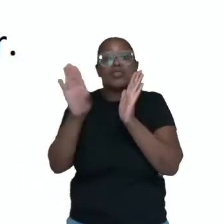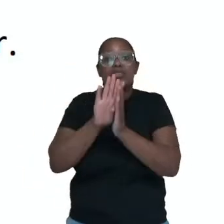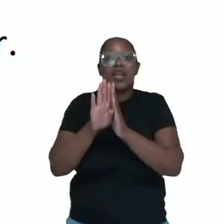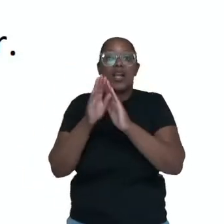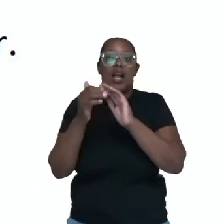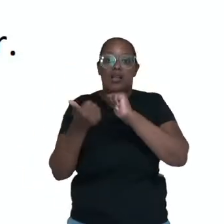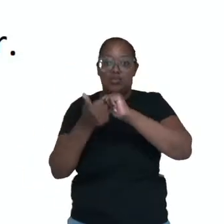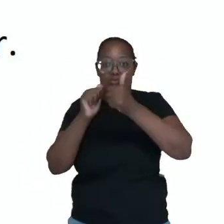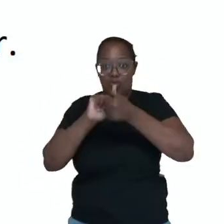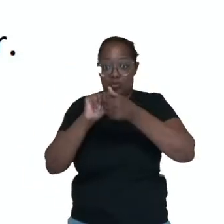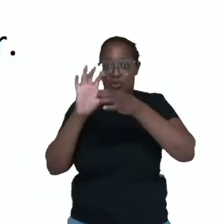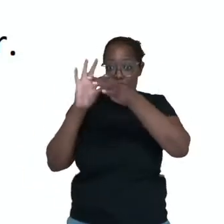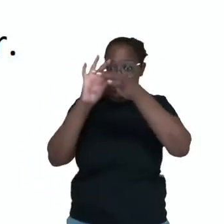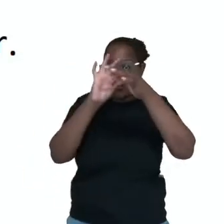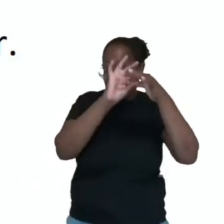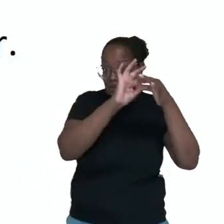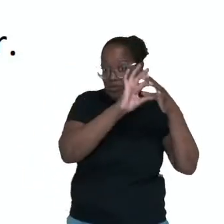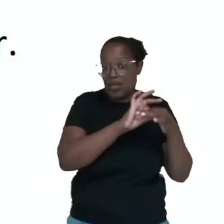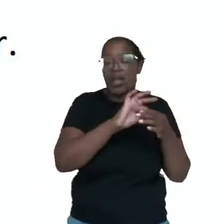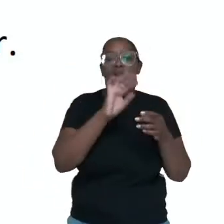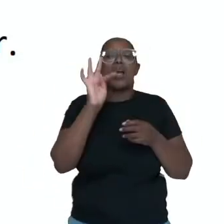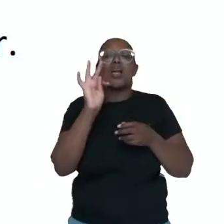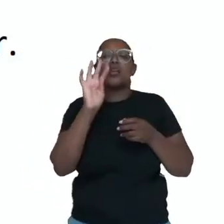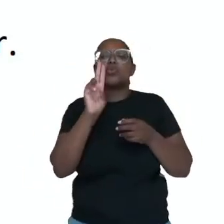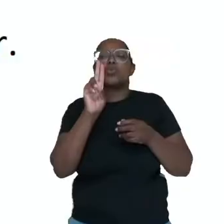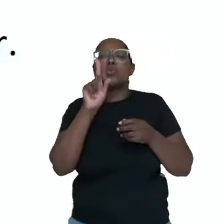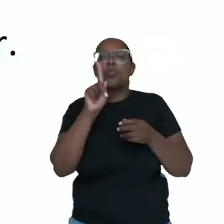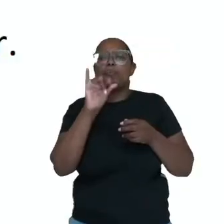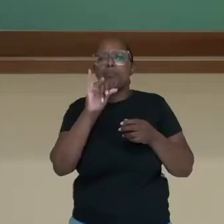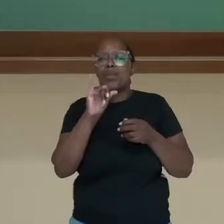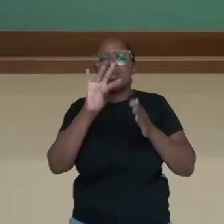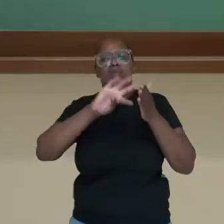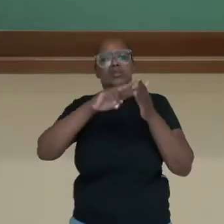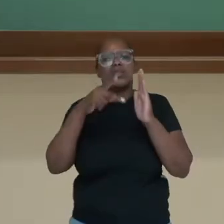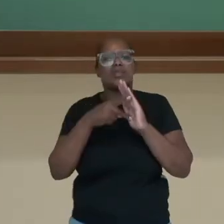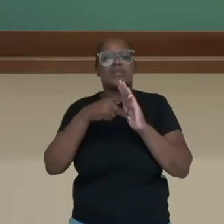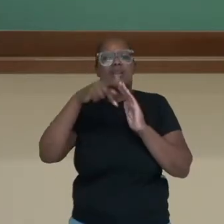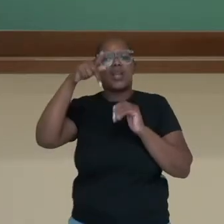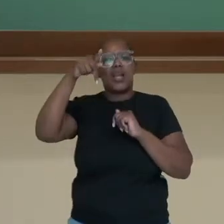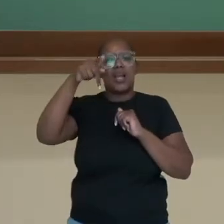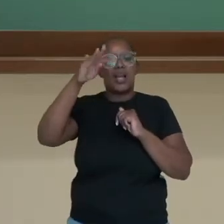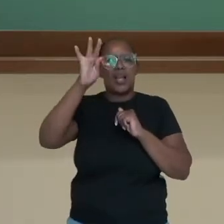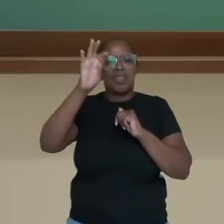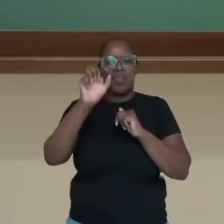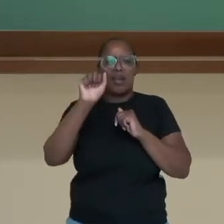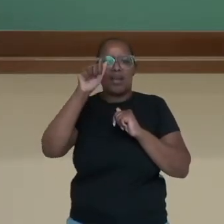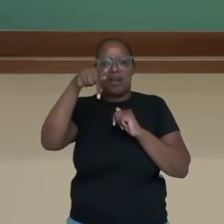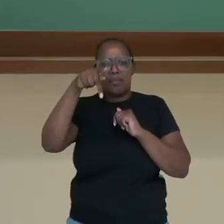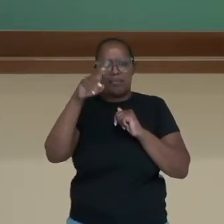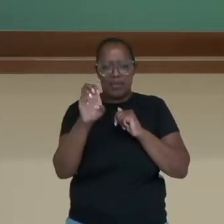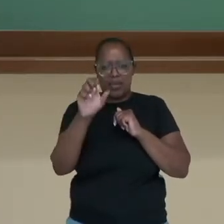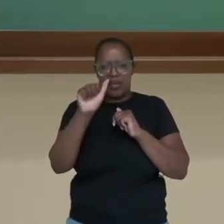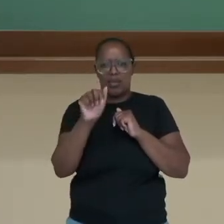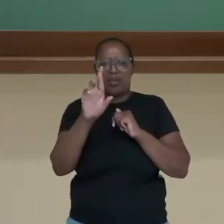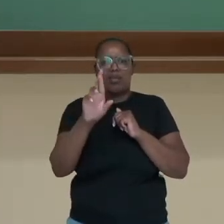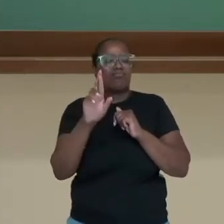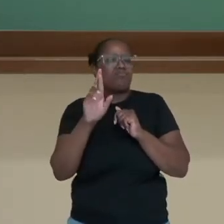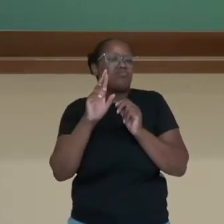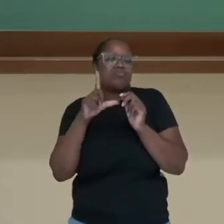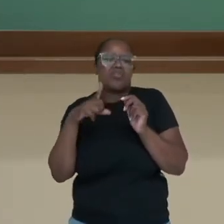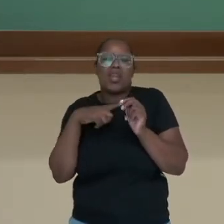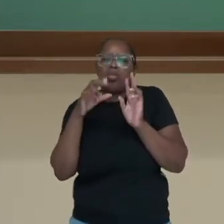Em tupi a palavra peteca significa tapear, bater, golpear, enfim.